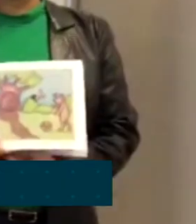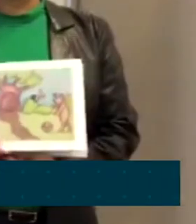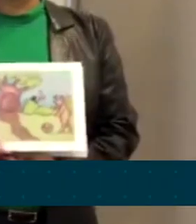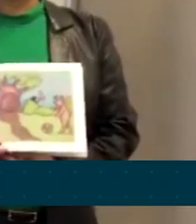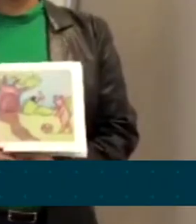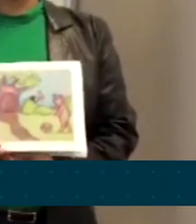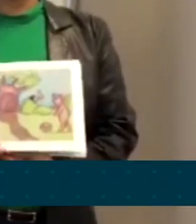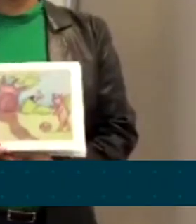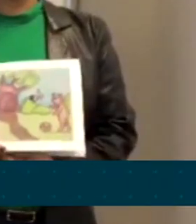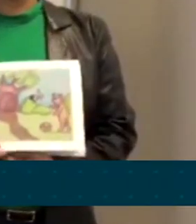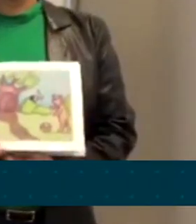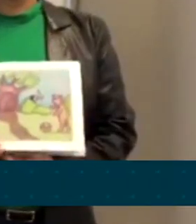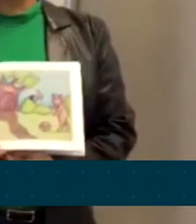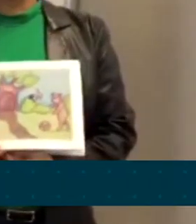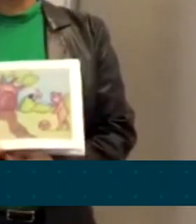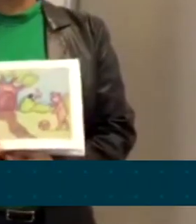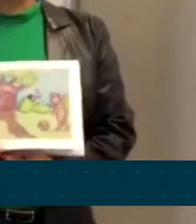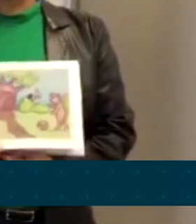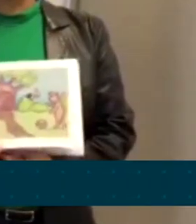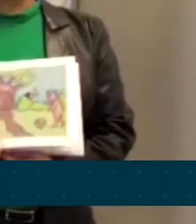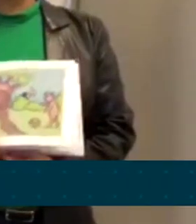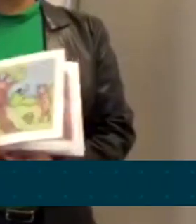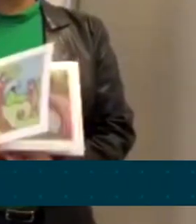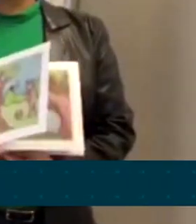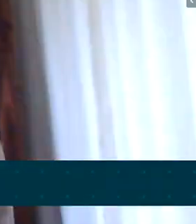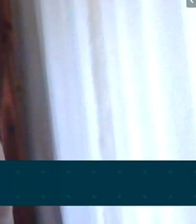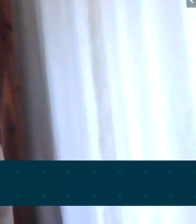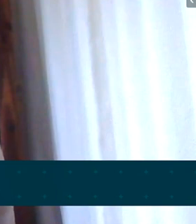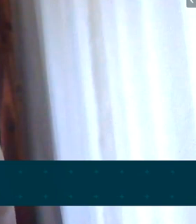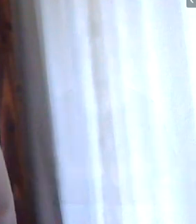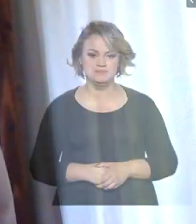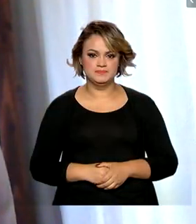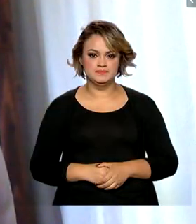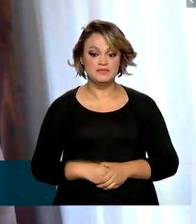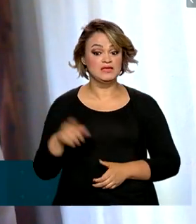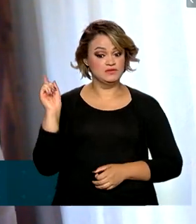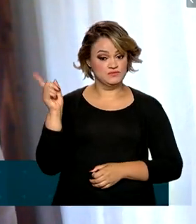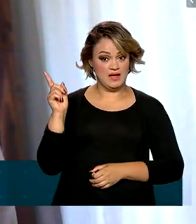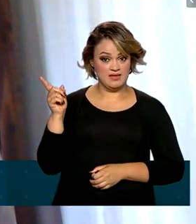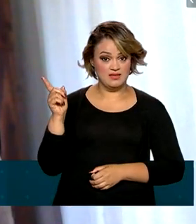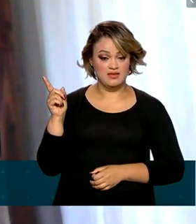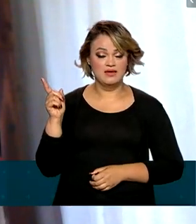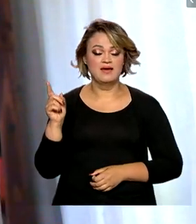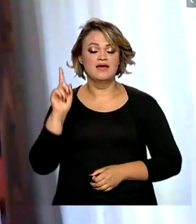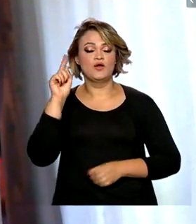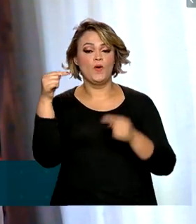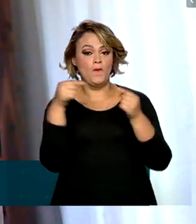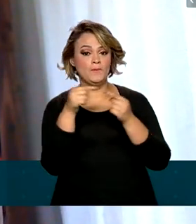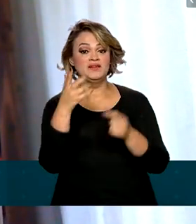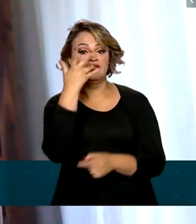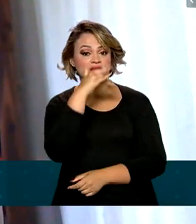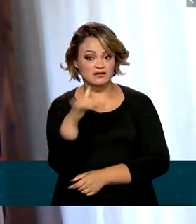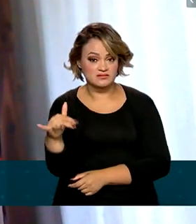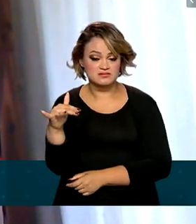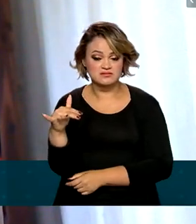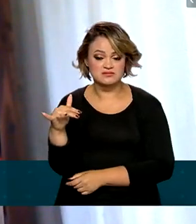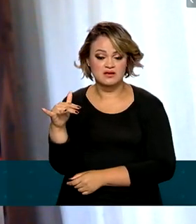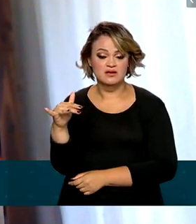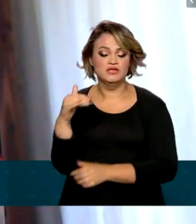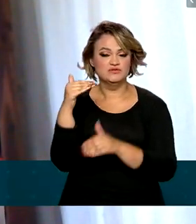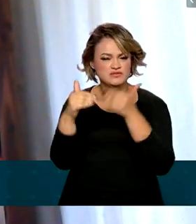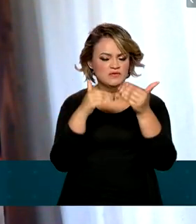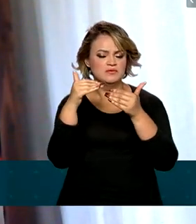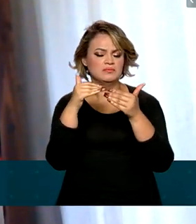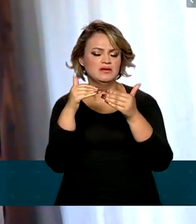a versão em braile e a versão em tinta. Ela é uma coleção para crianças com atraso no